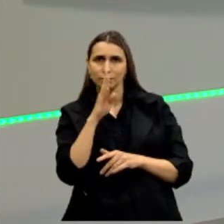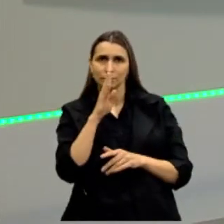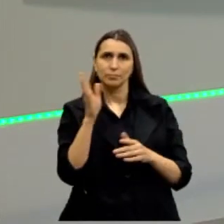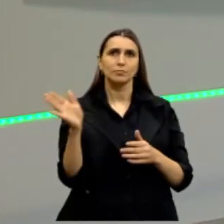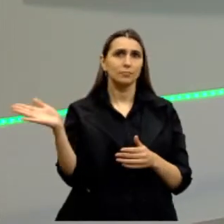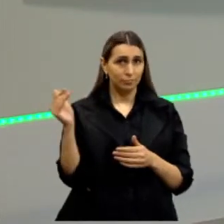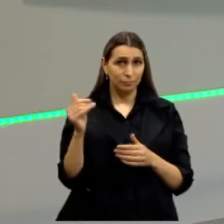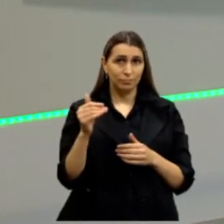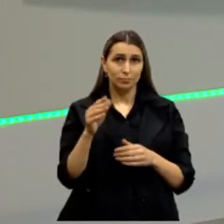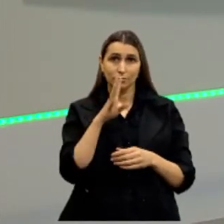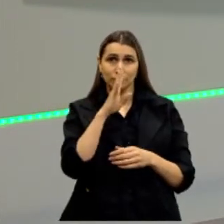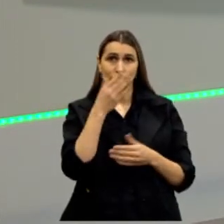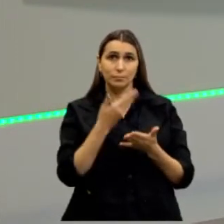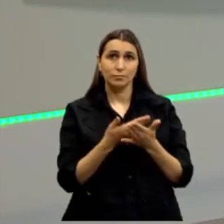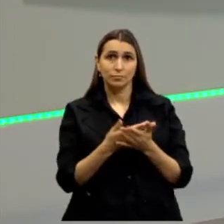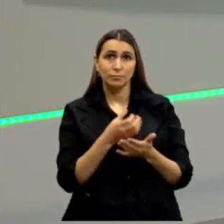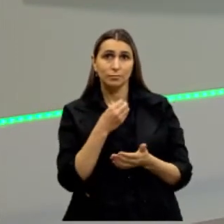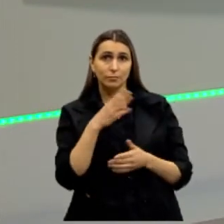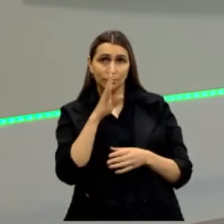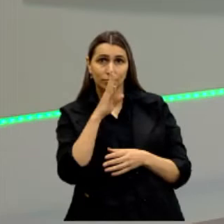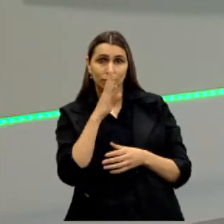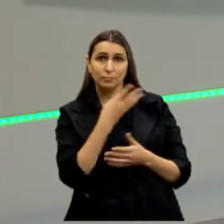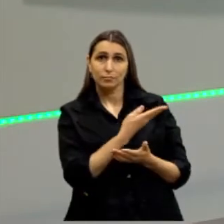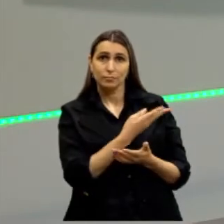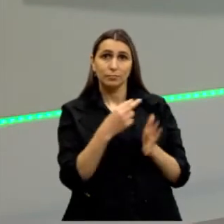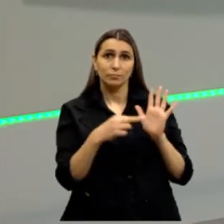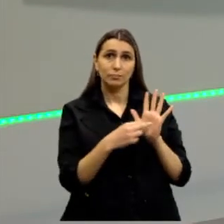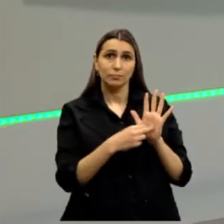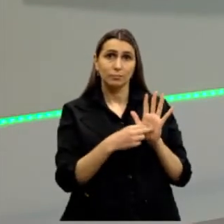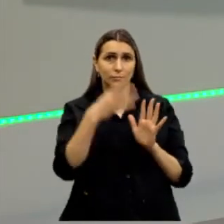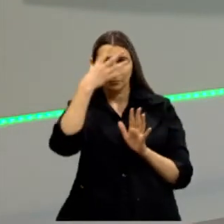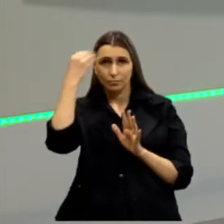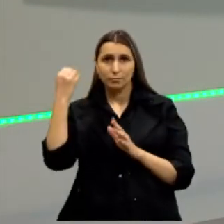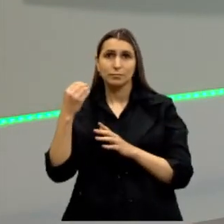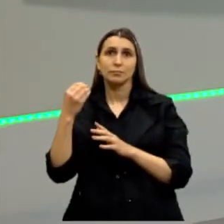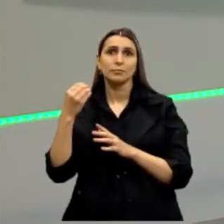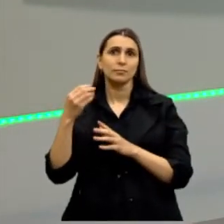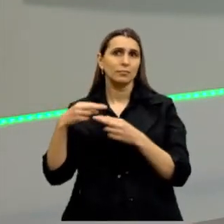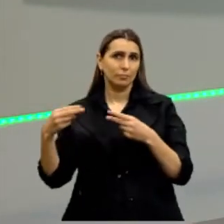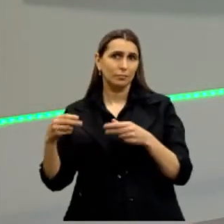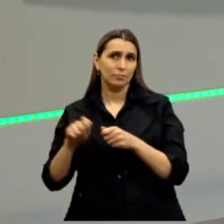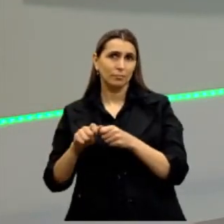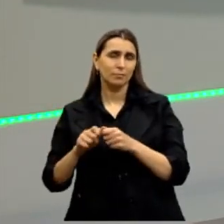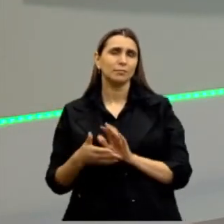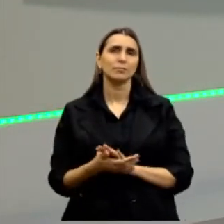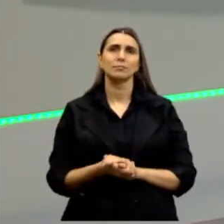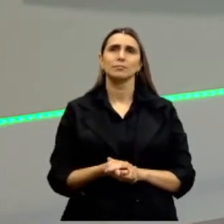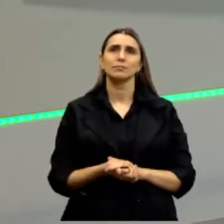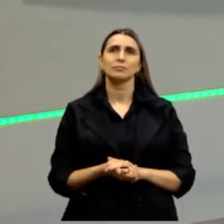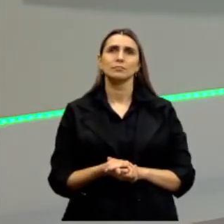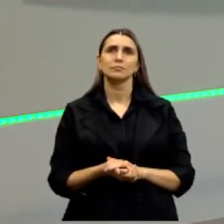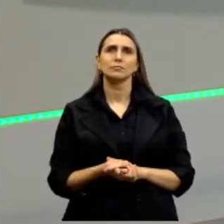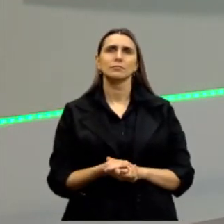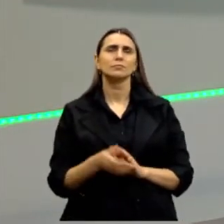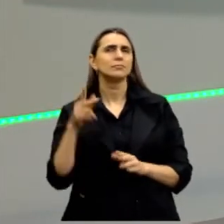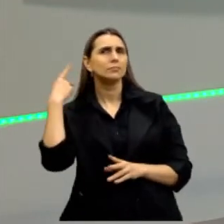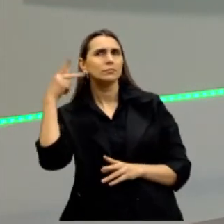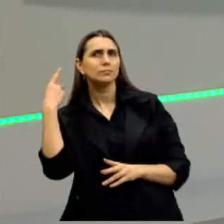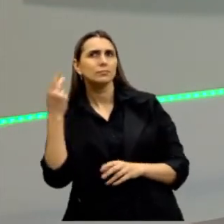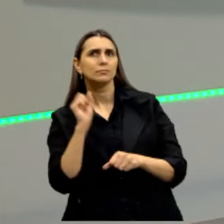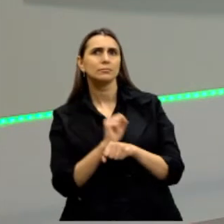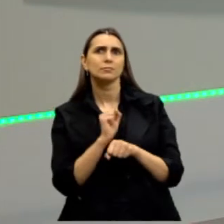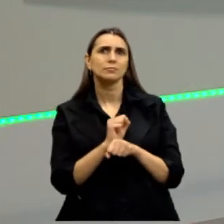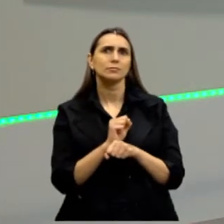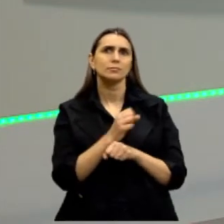levanta o sofá e vem assistir a aula aqui, vamos prestar atenção, esquece a louça lá, que está lavando, vem lavando, muito bem, estamos falando aqui sobre política, paramos